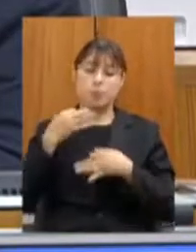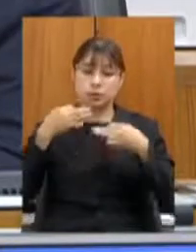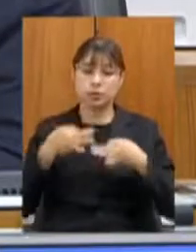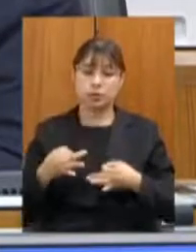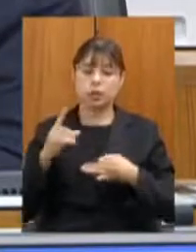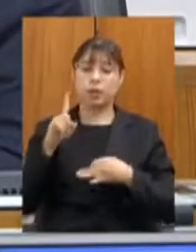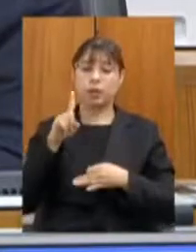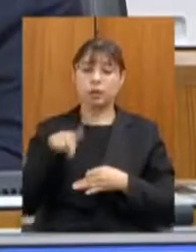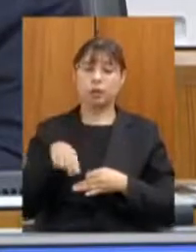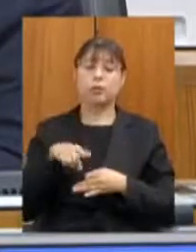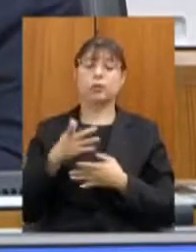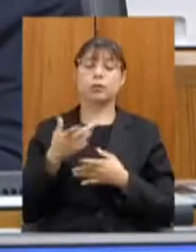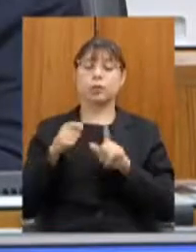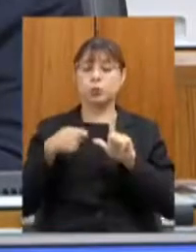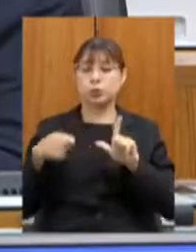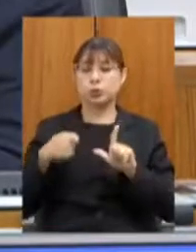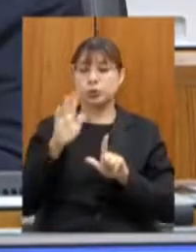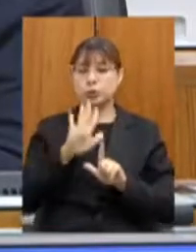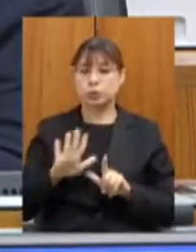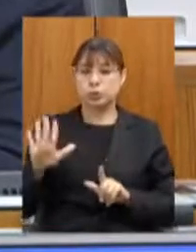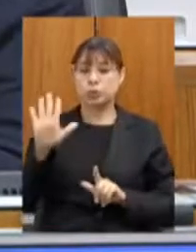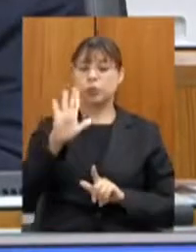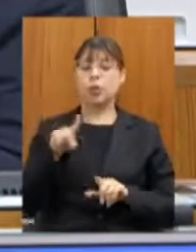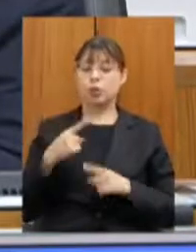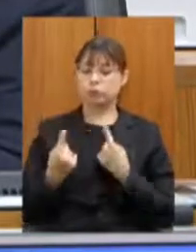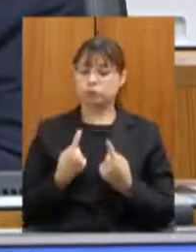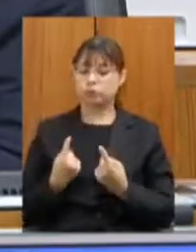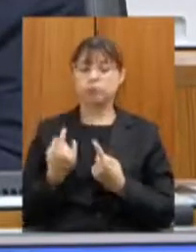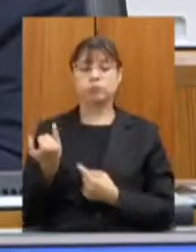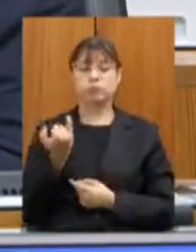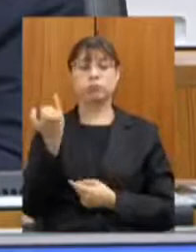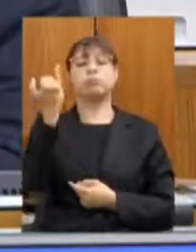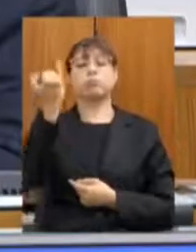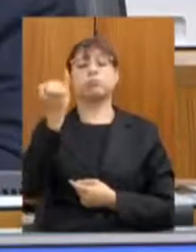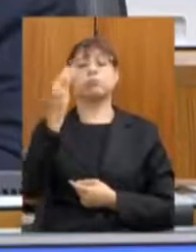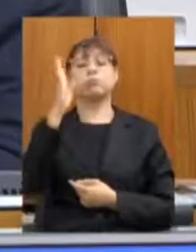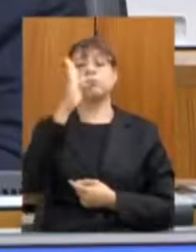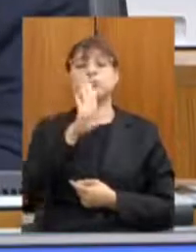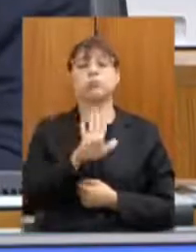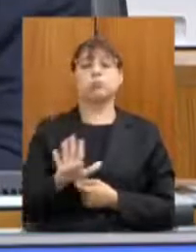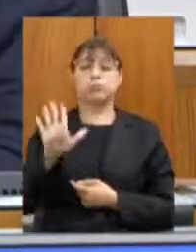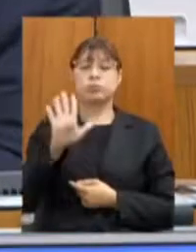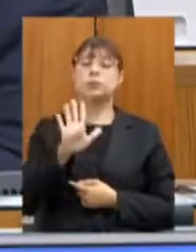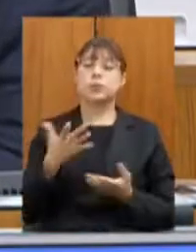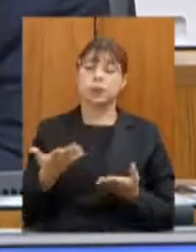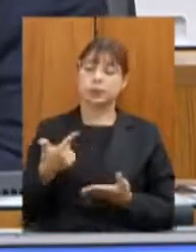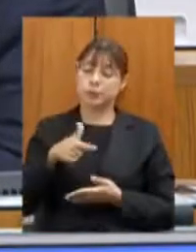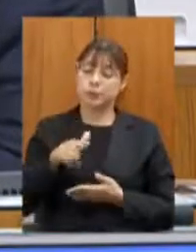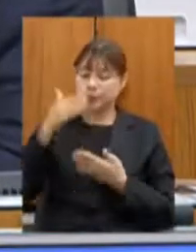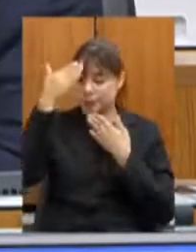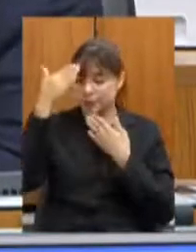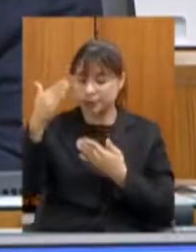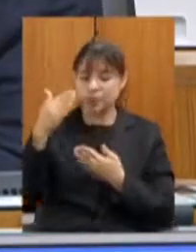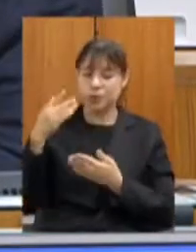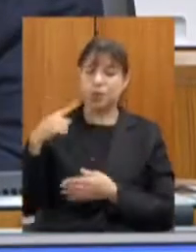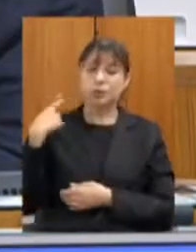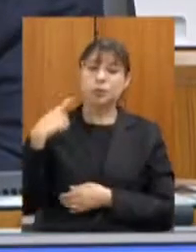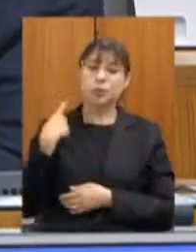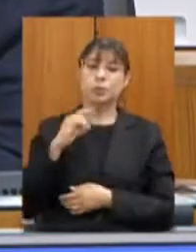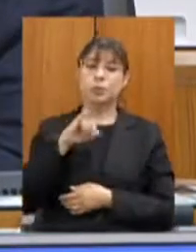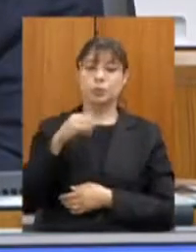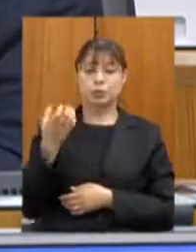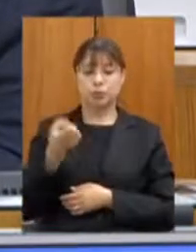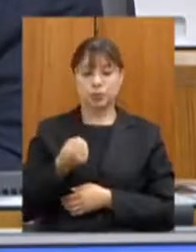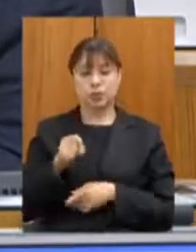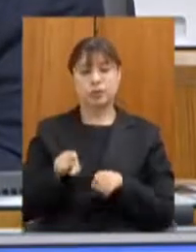logística nacional como a rótula logística do país então mais uma vez muito obrigado deputado João Leite deputado